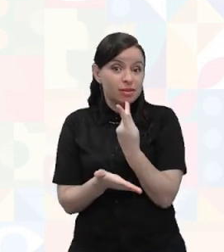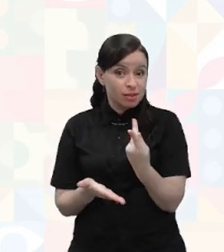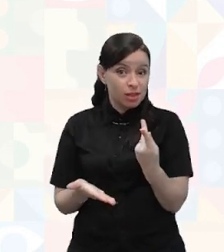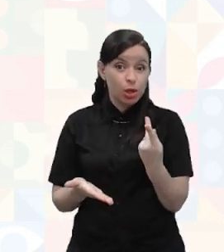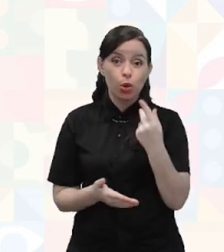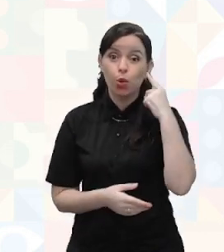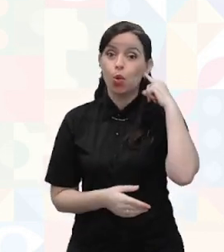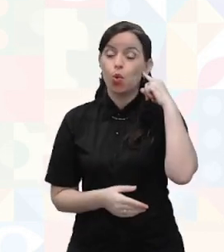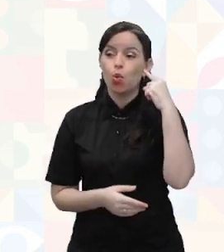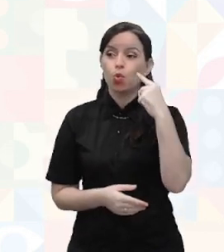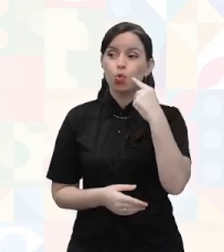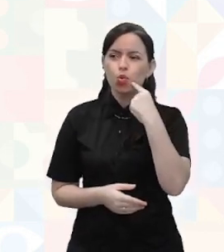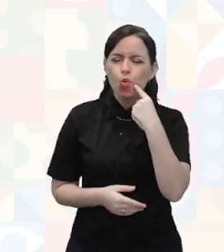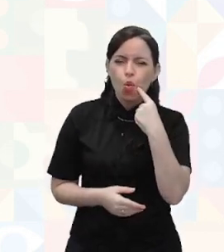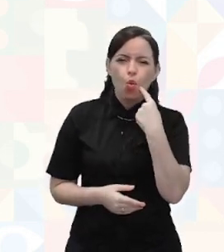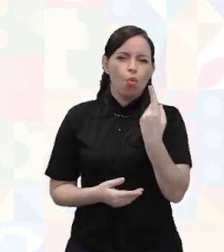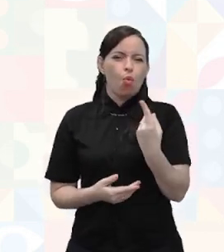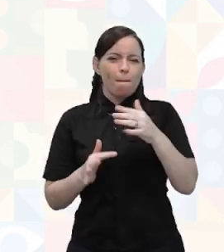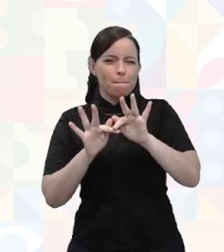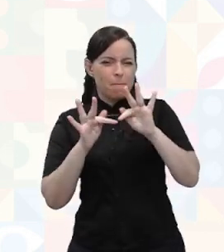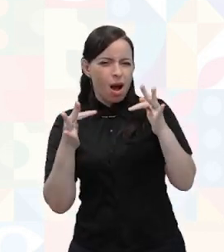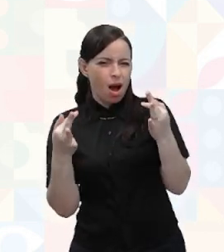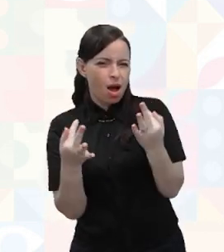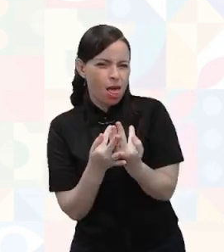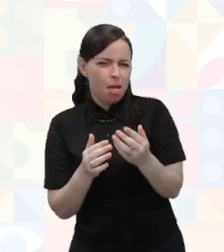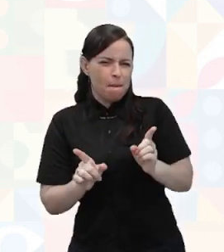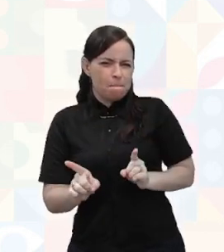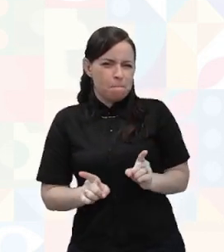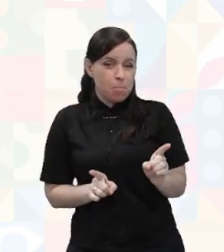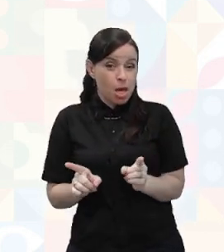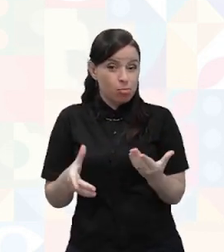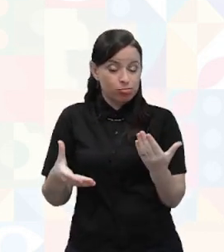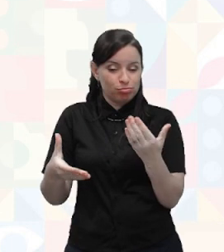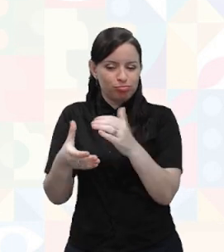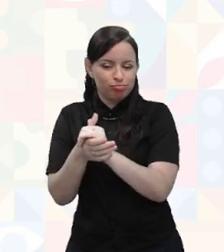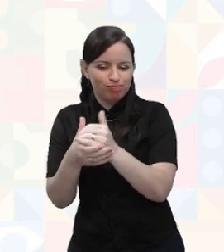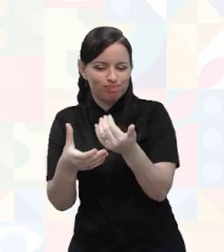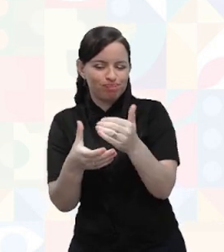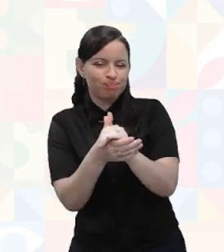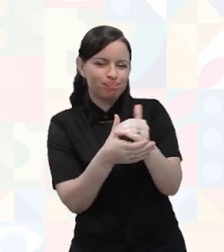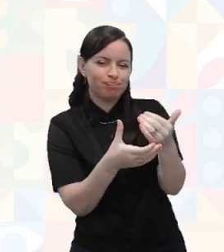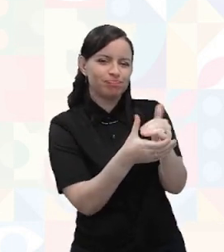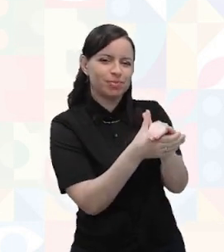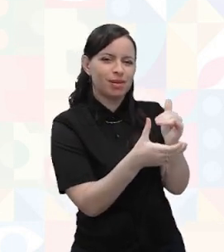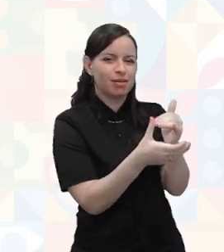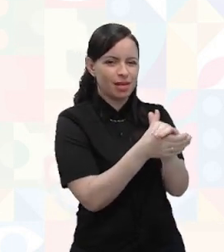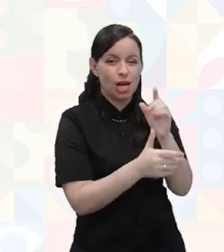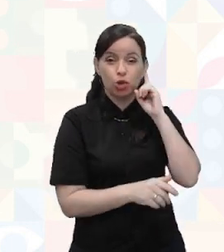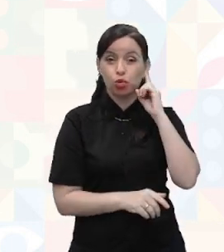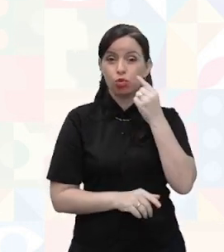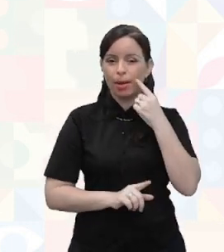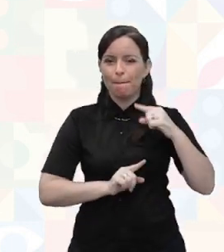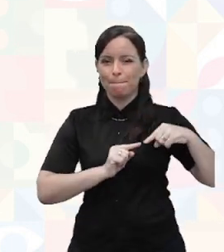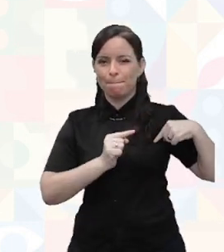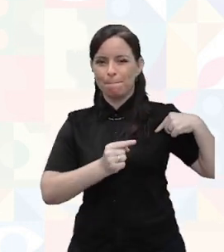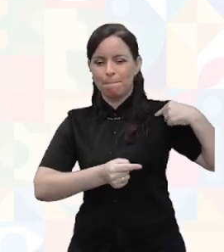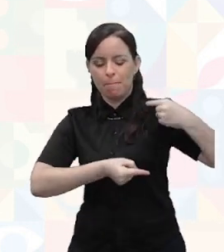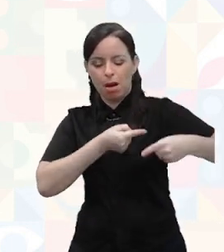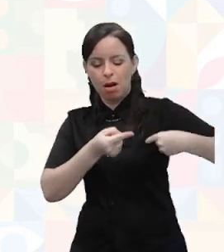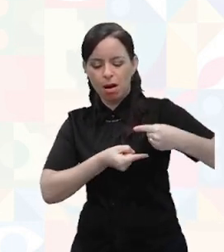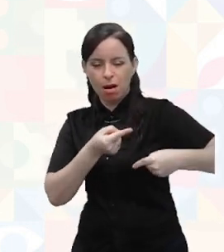entre parentes próximos, entre primos, tá? E que acabou levando à surdez de forma genética,